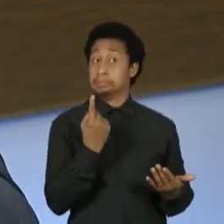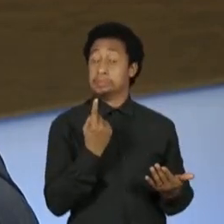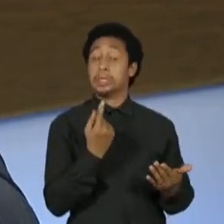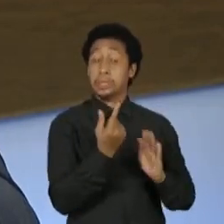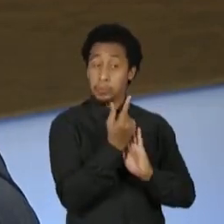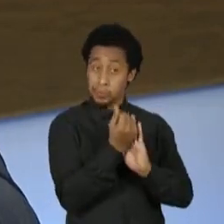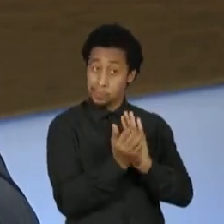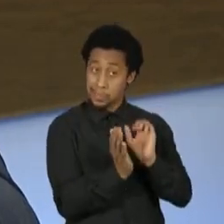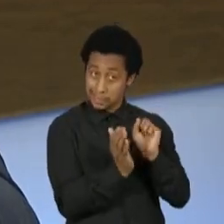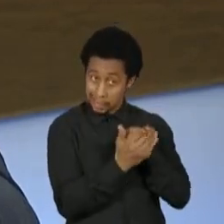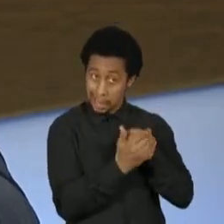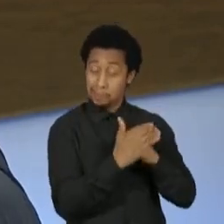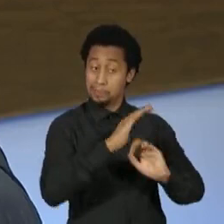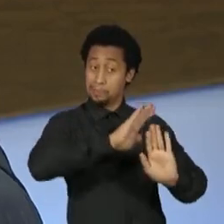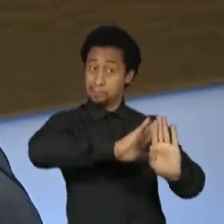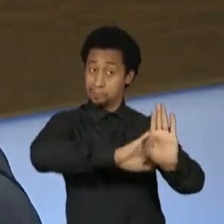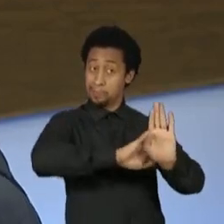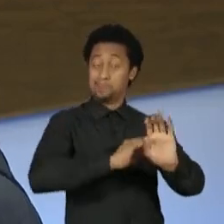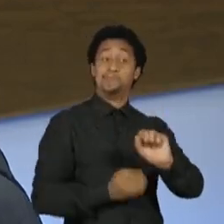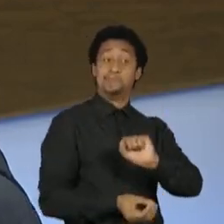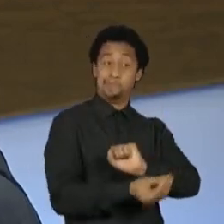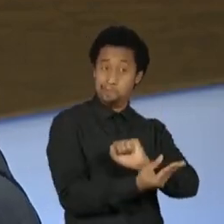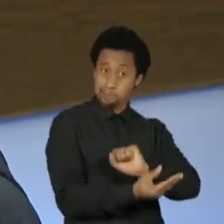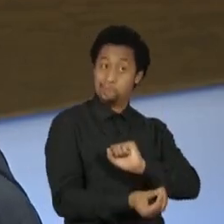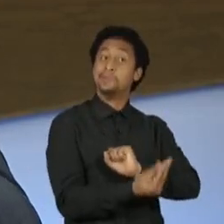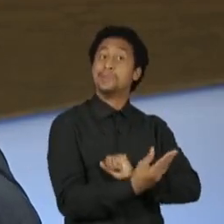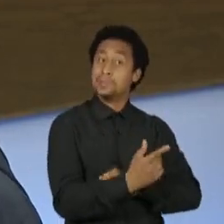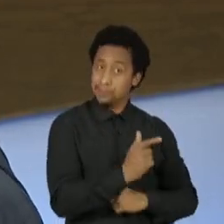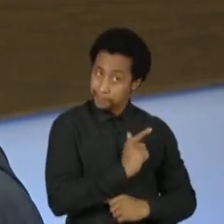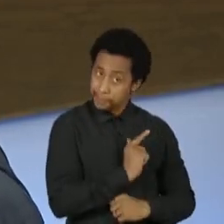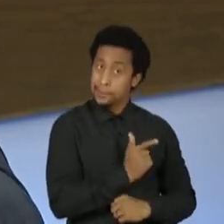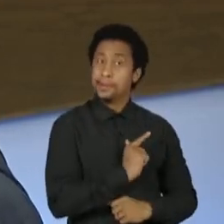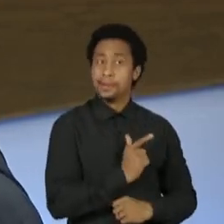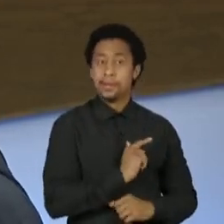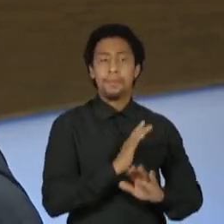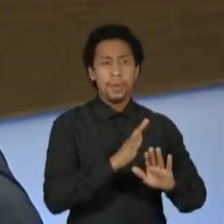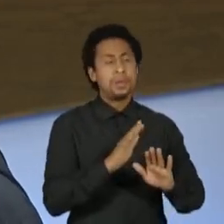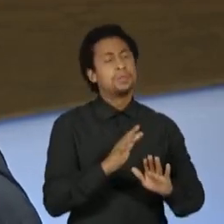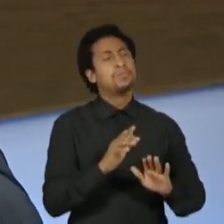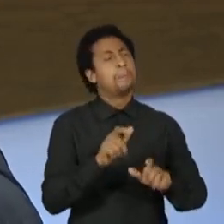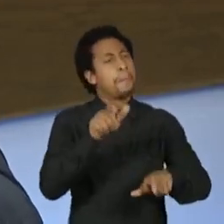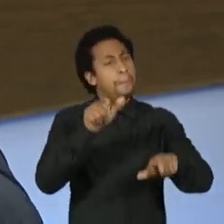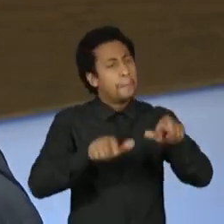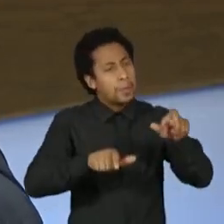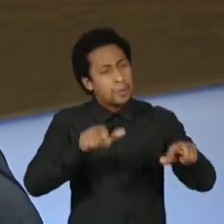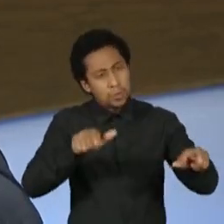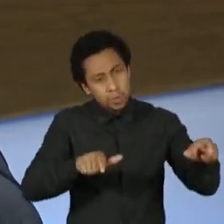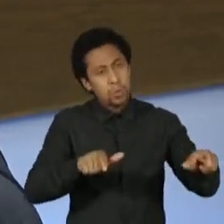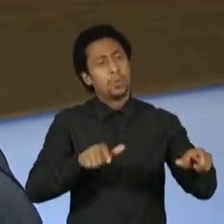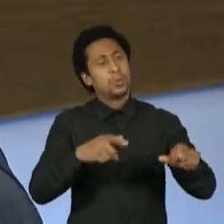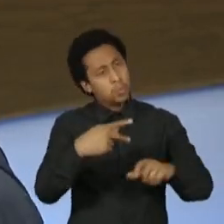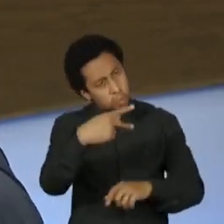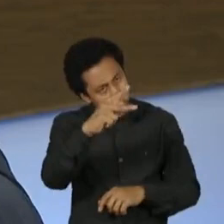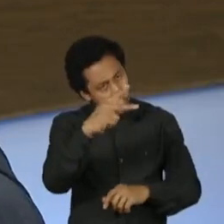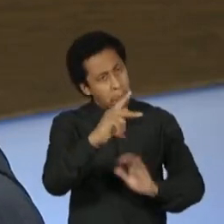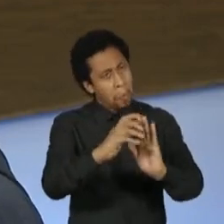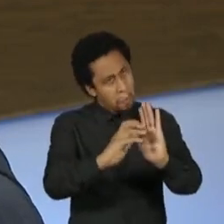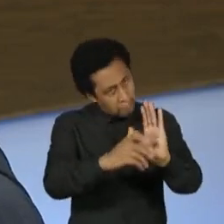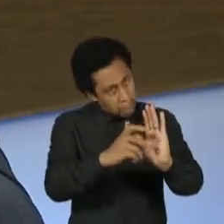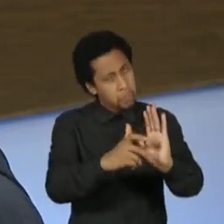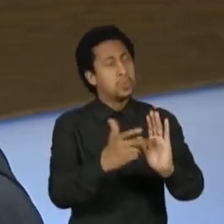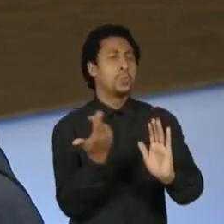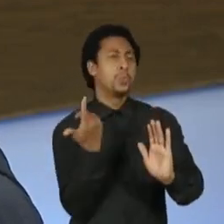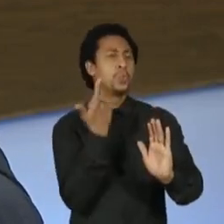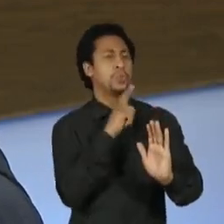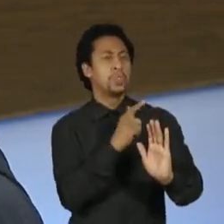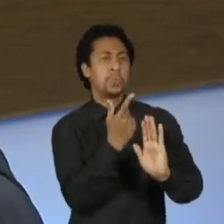da história da República. No entanto, integrantes do seu partido foram beneficiados pelo orçamento secreto. Isso não causa um